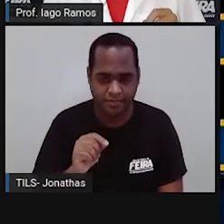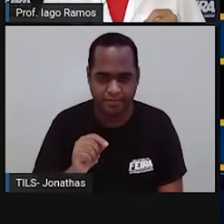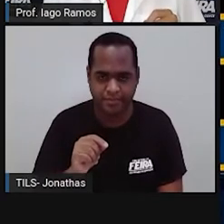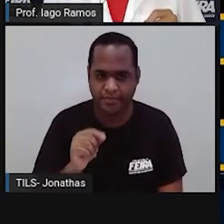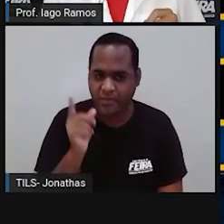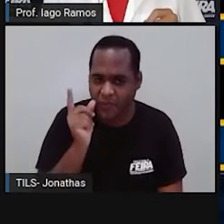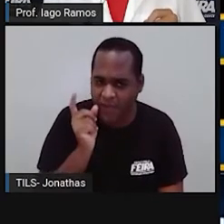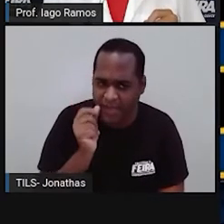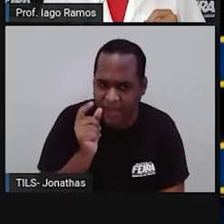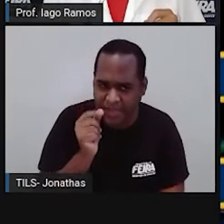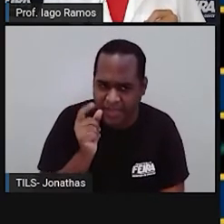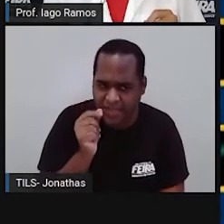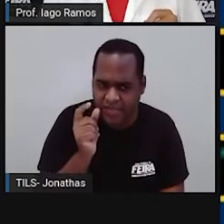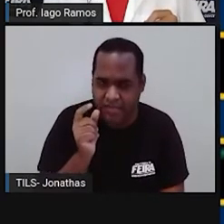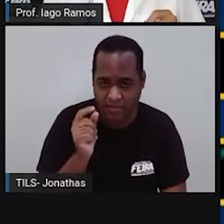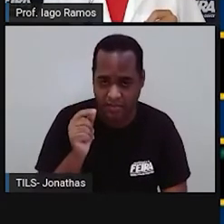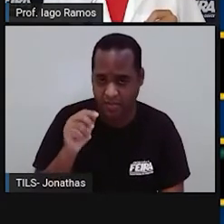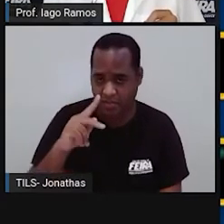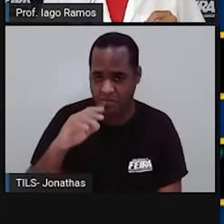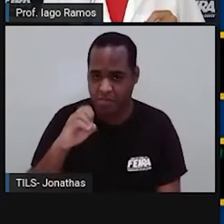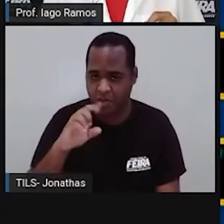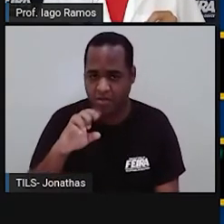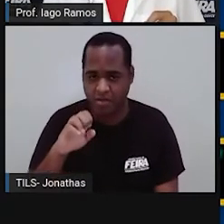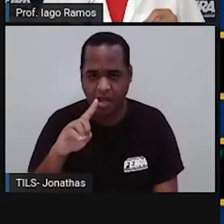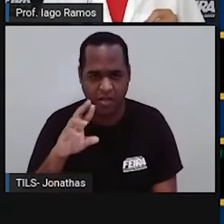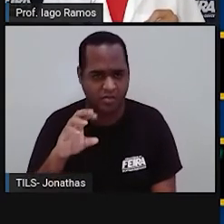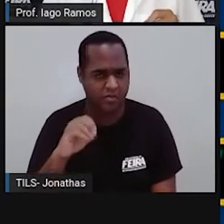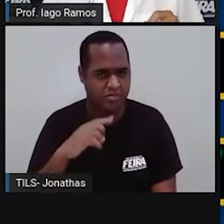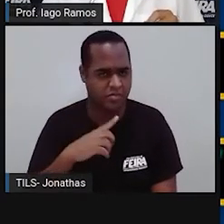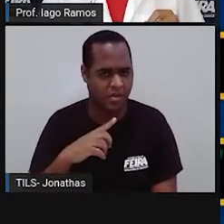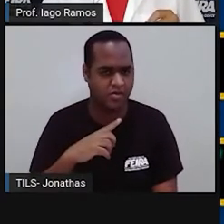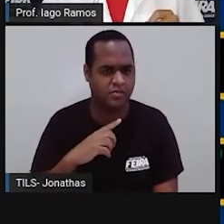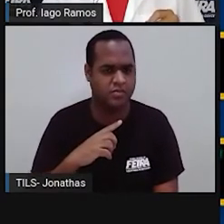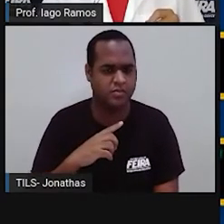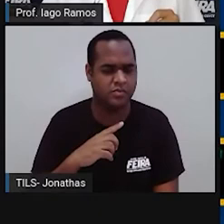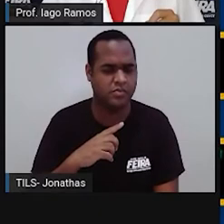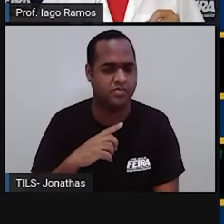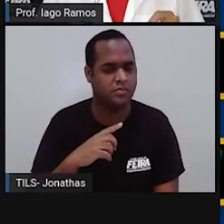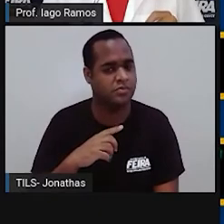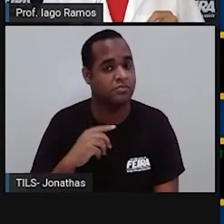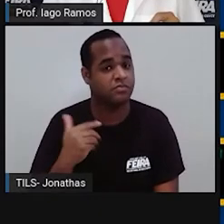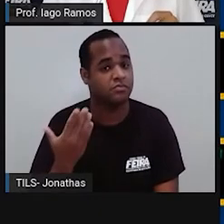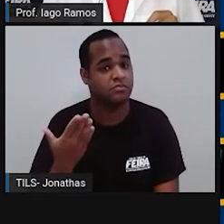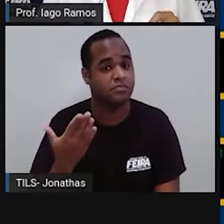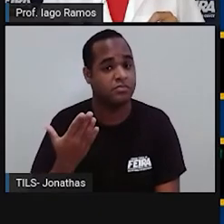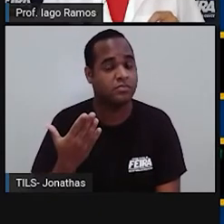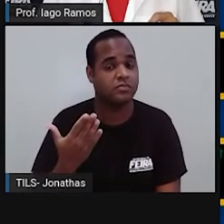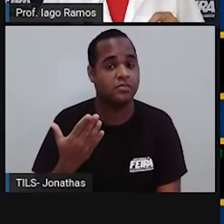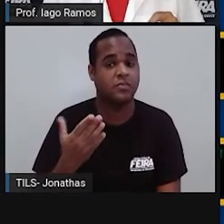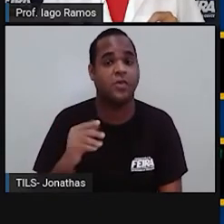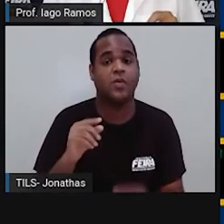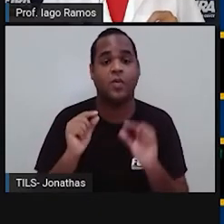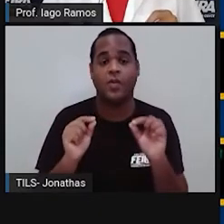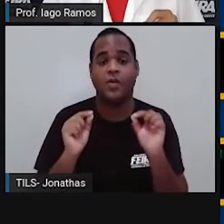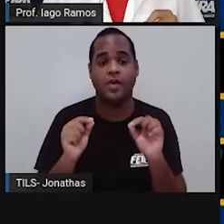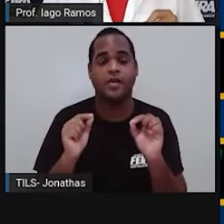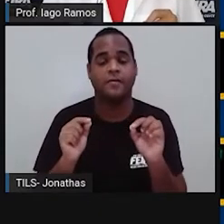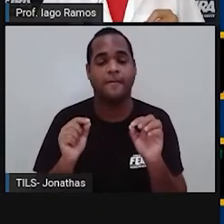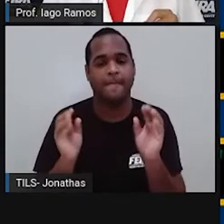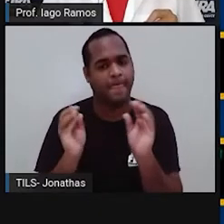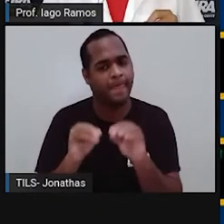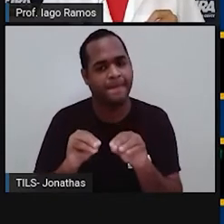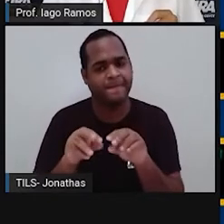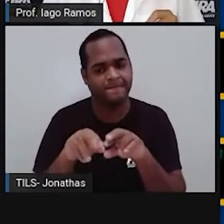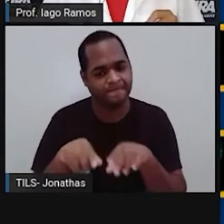Um lápis é um poliedro? Sim ou não? E aí onde é que eu vou colocar ele? Bom,